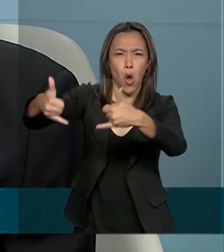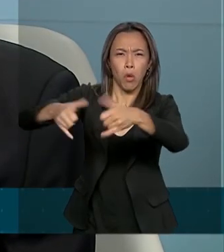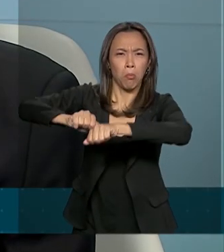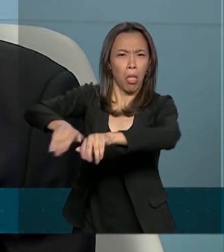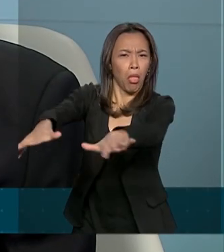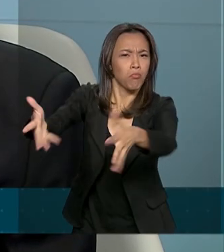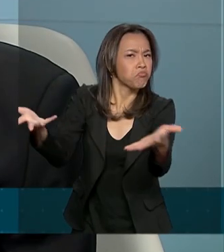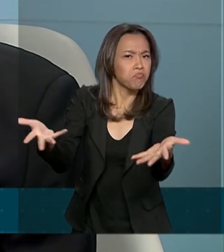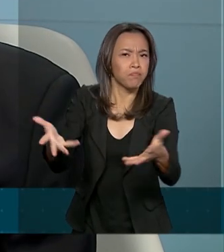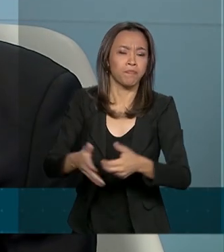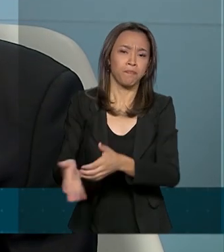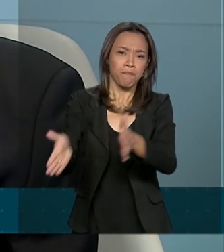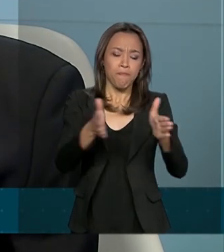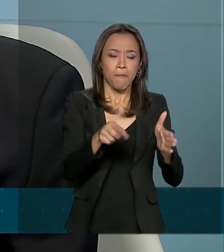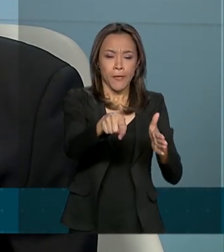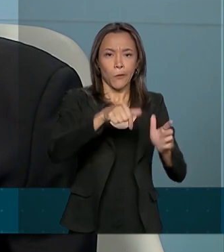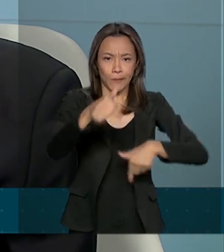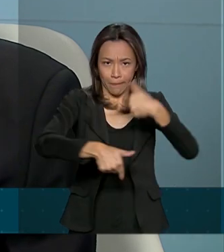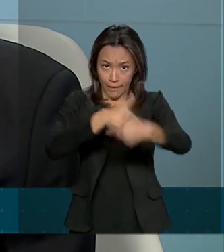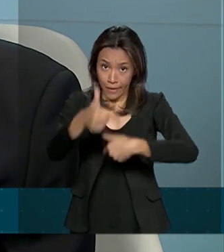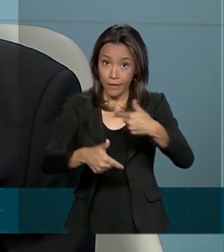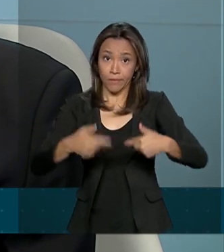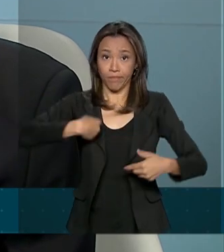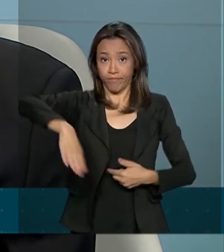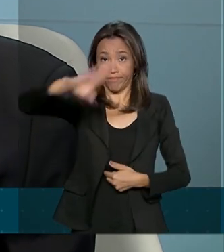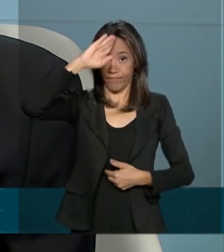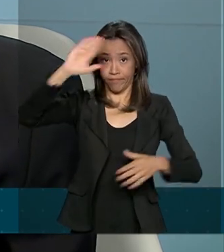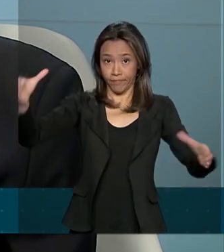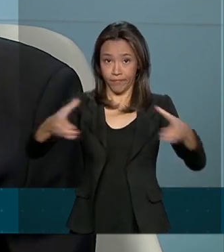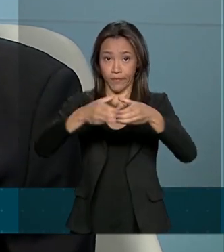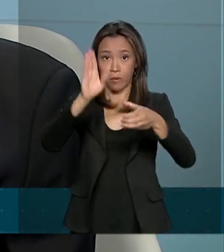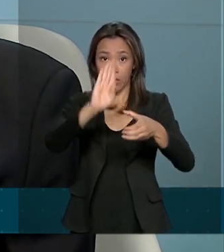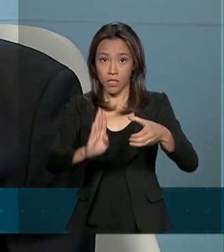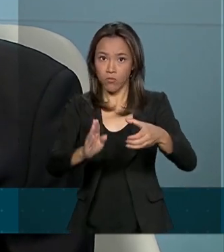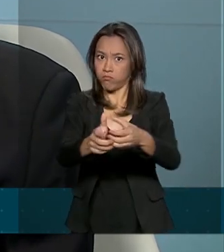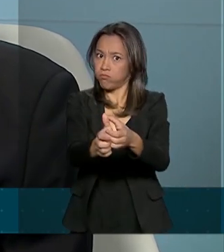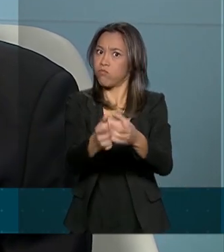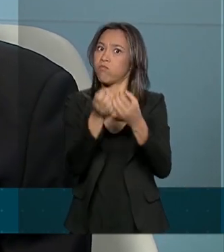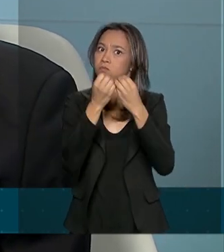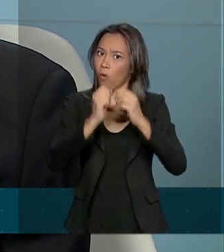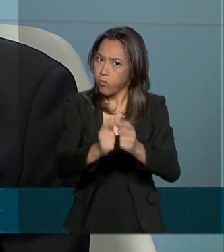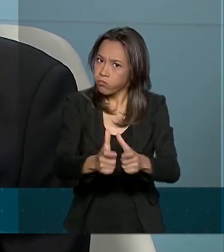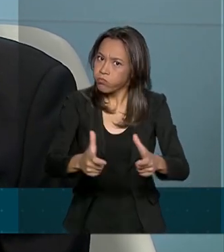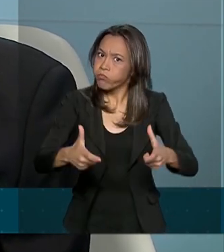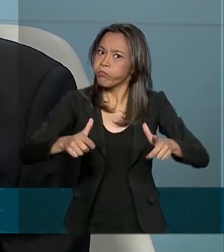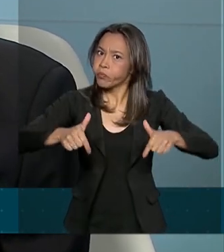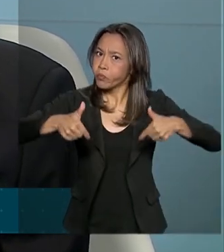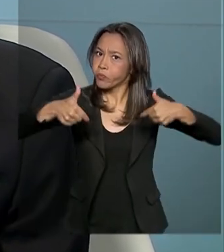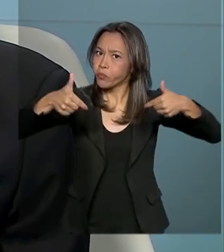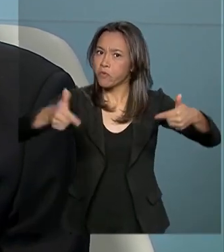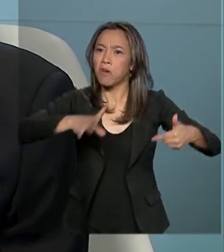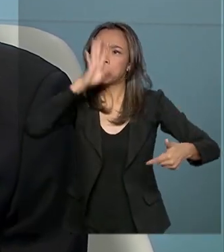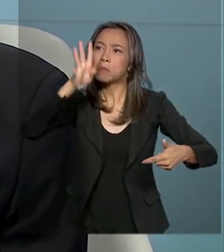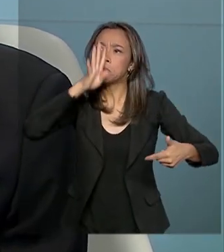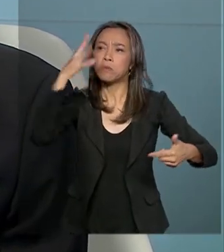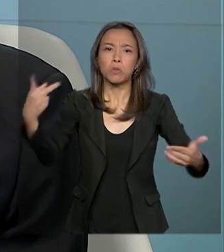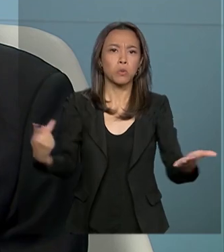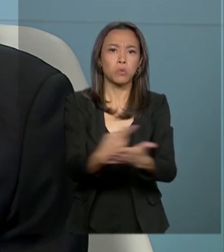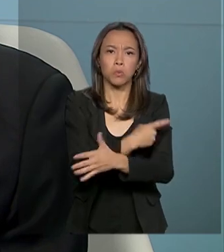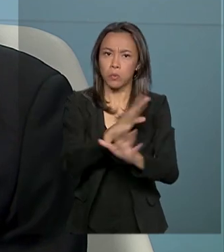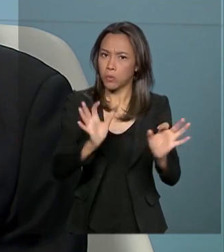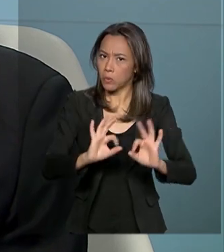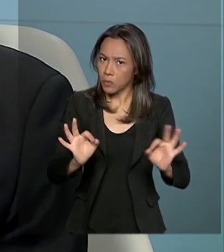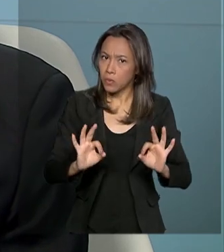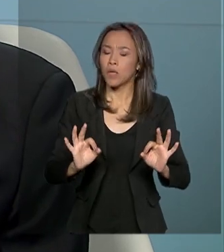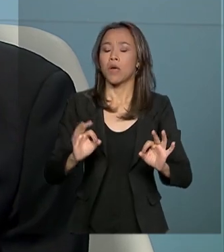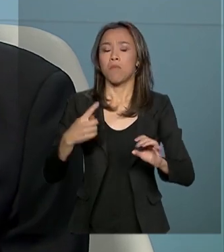Forças Armadas no Brasil cresceu muito. E não foi por acaso. E também não foi porque as Forças